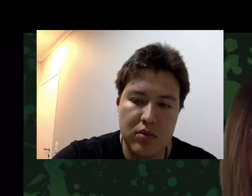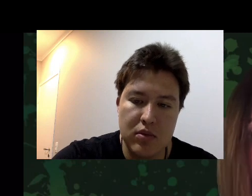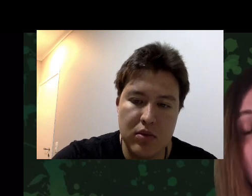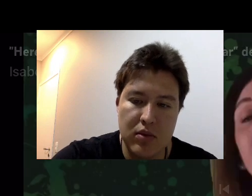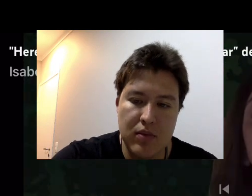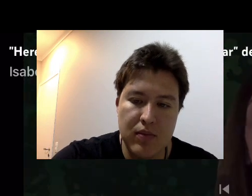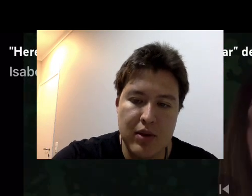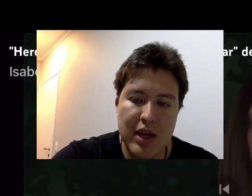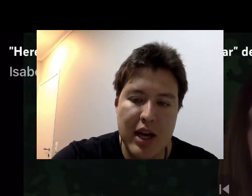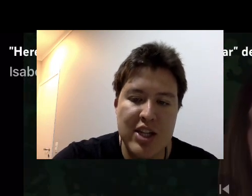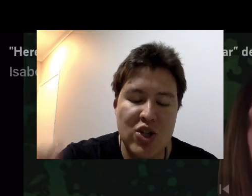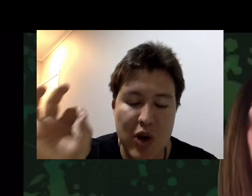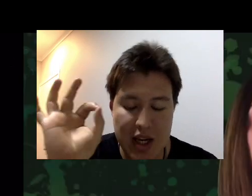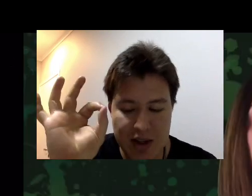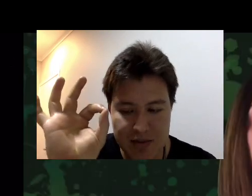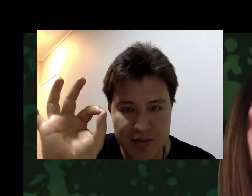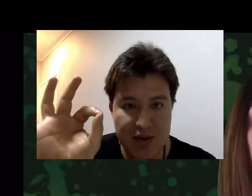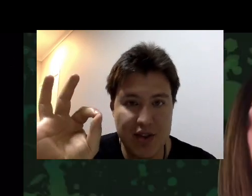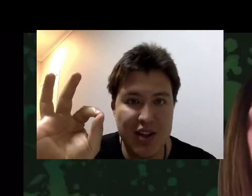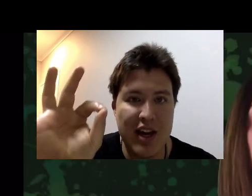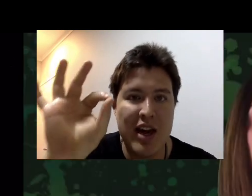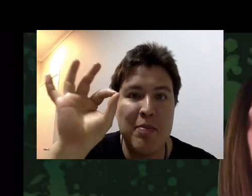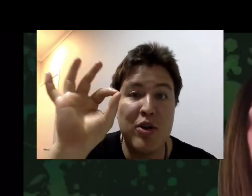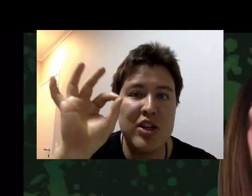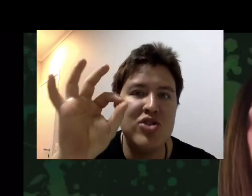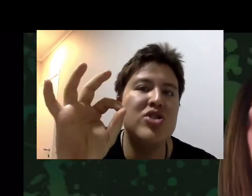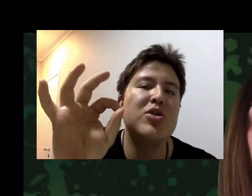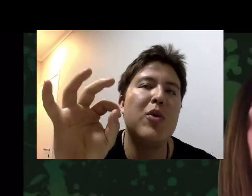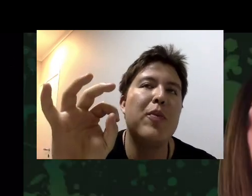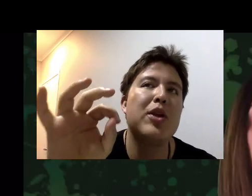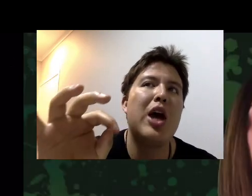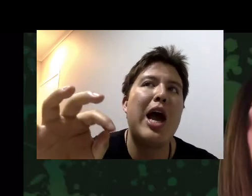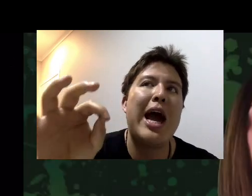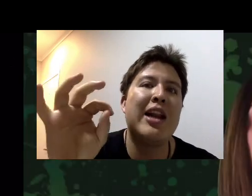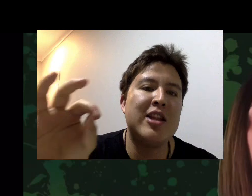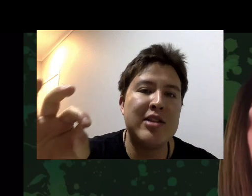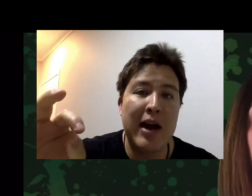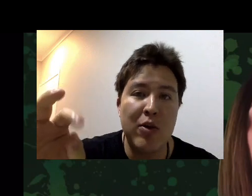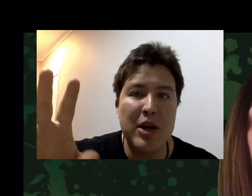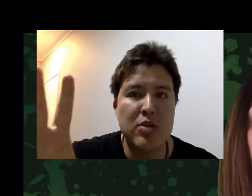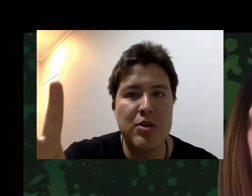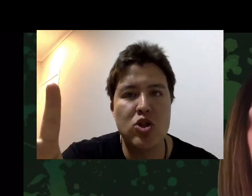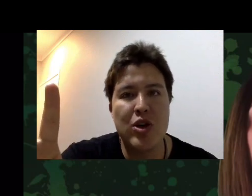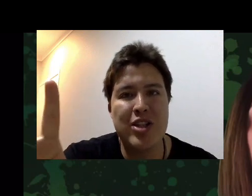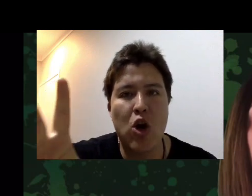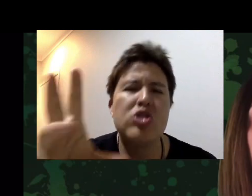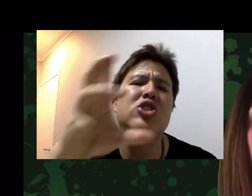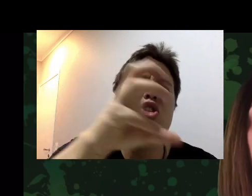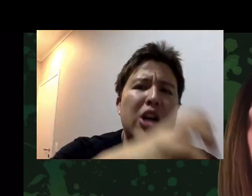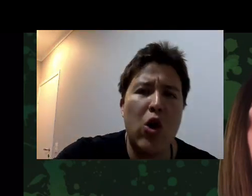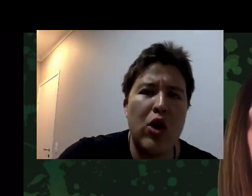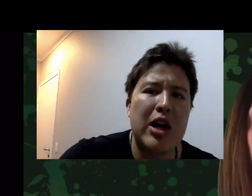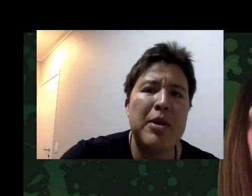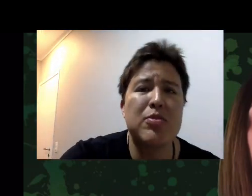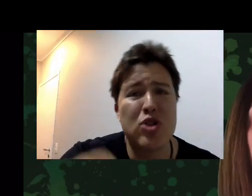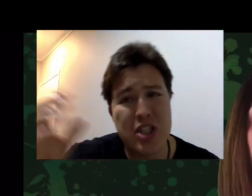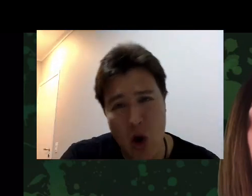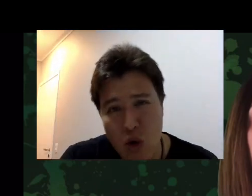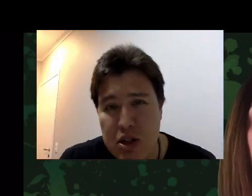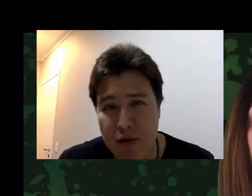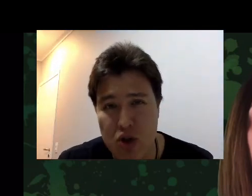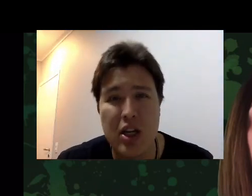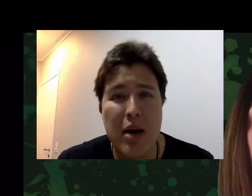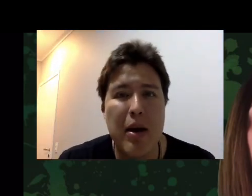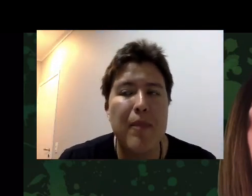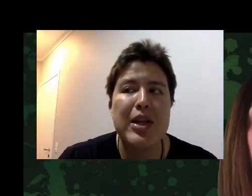angústia. Isso aí é importantíssimo. É hereditário para as pessoas que gostam de terror e para as pessoas